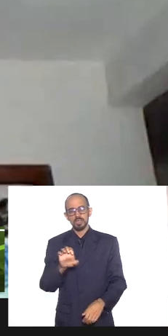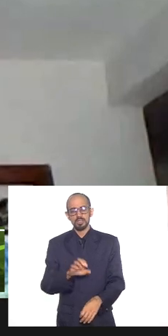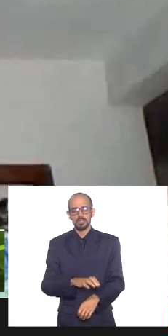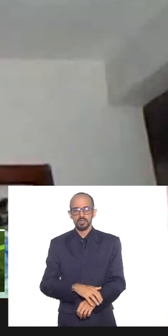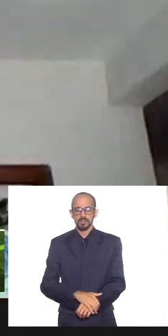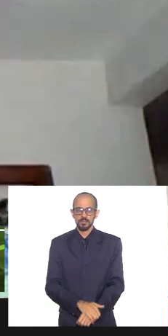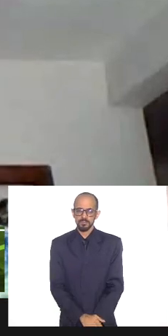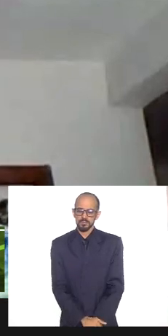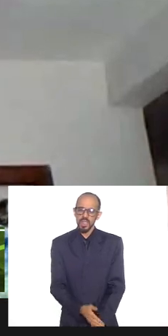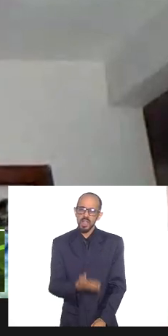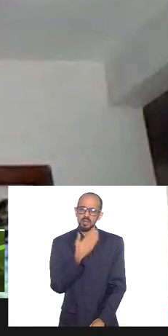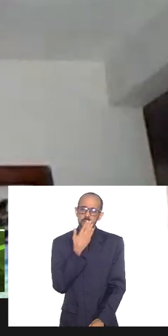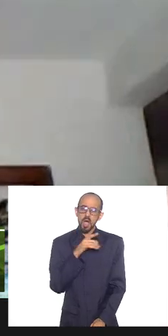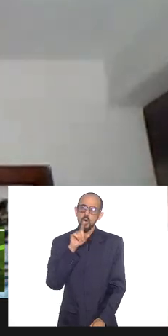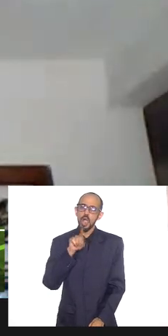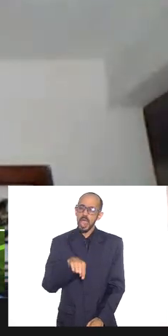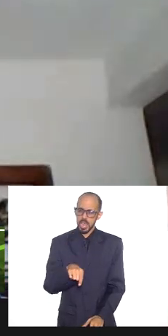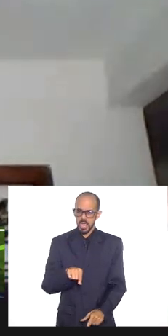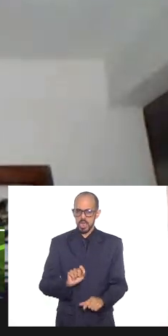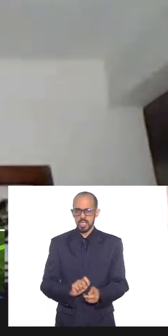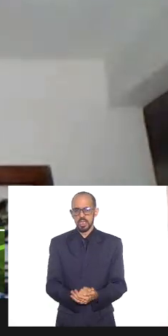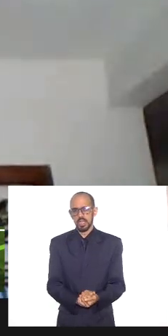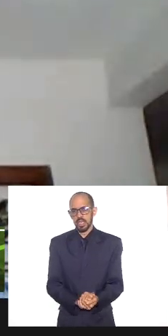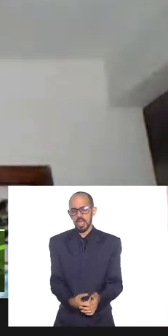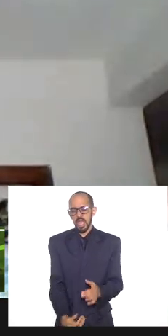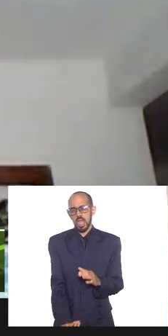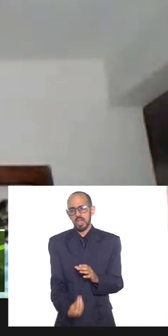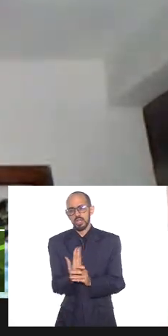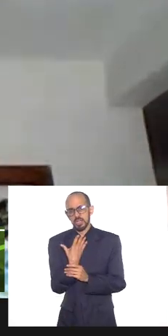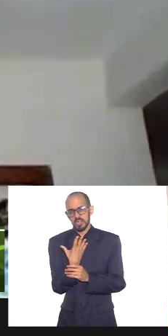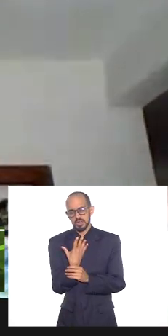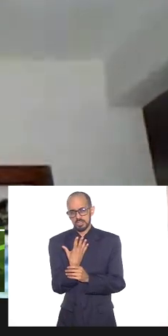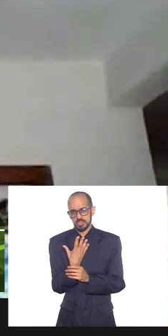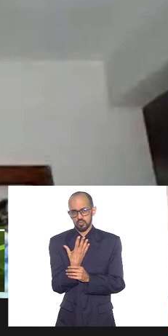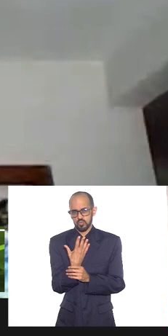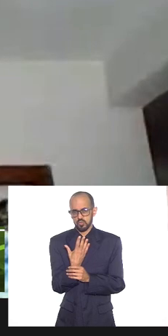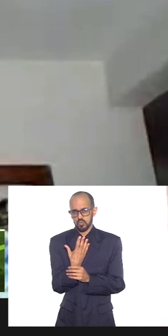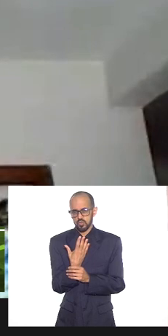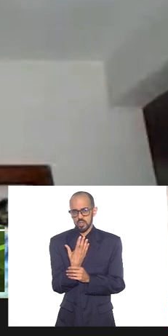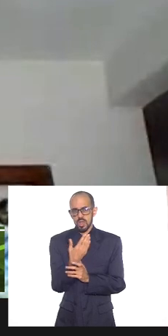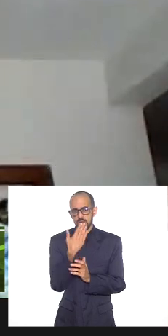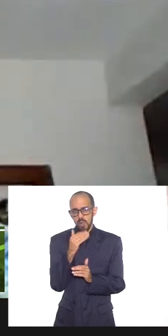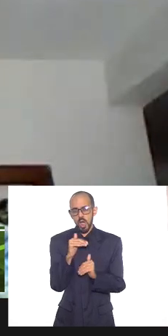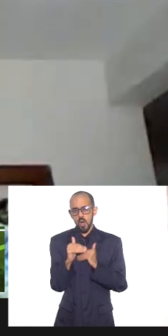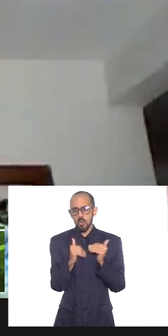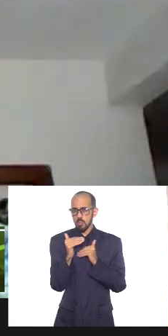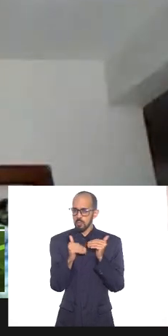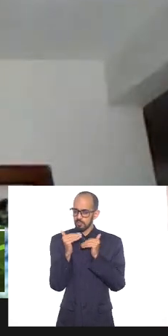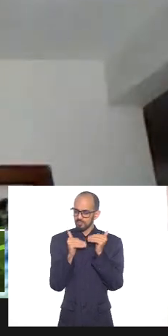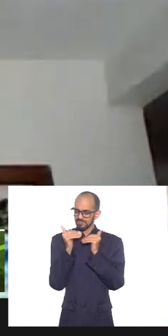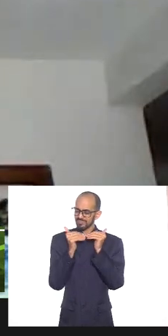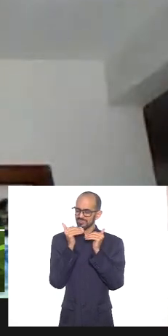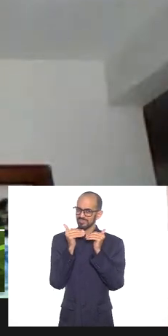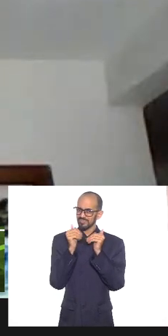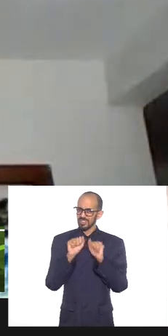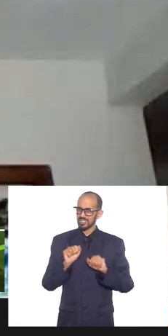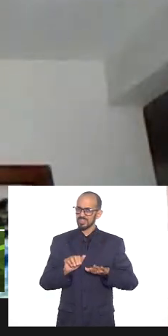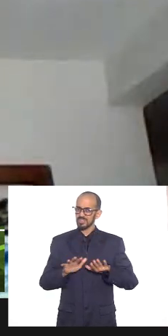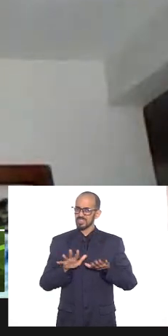qual é a criação qual foi o processo que gerou as favelas